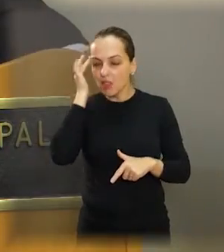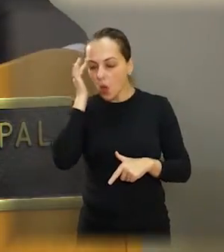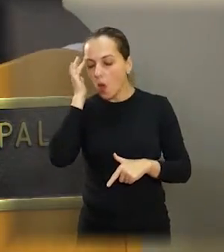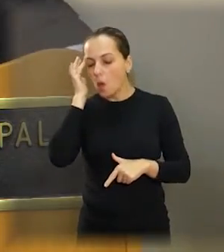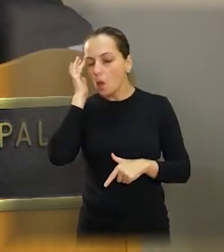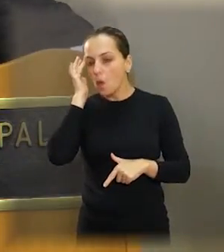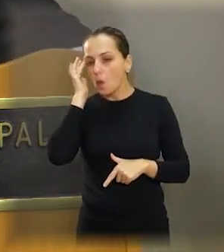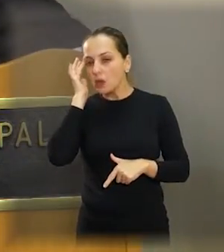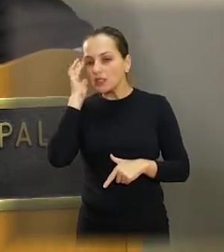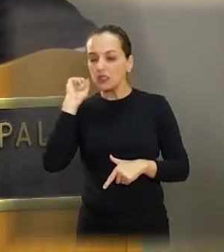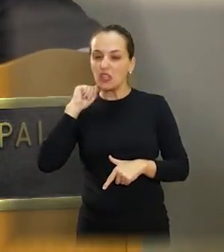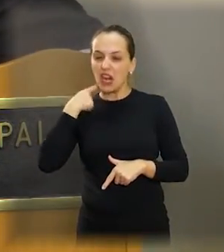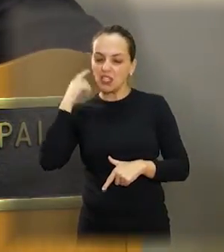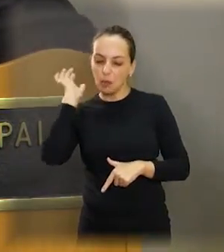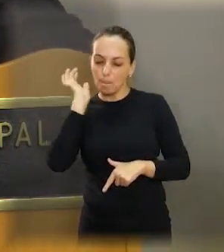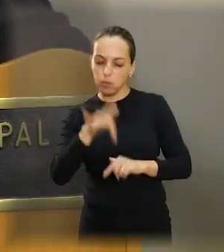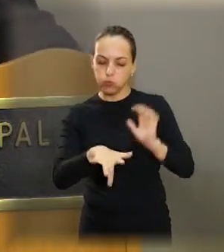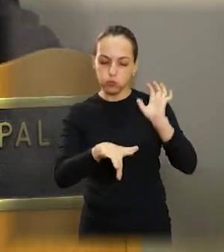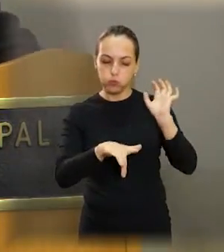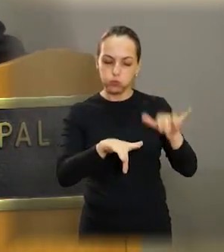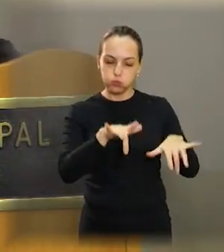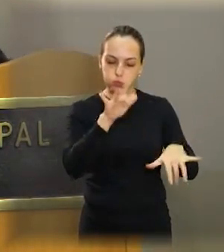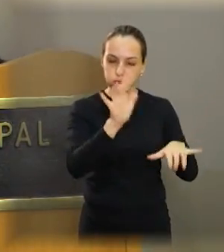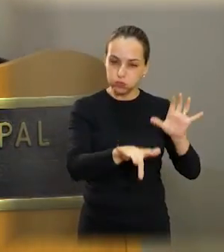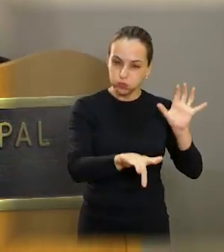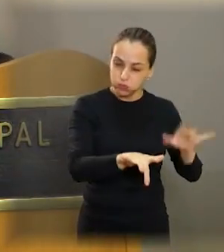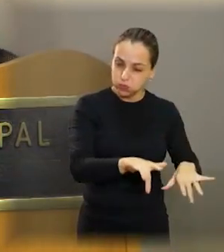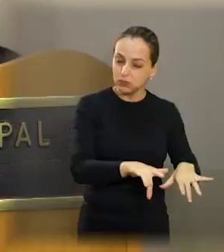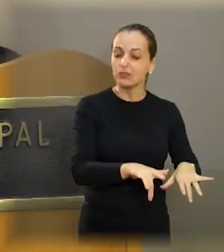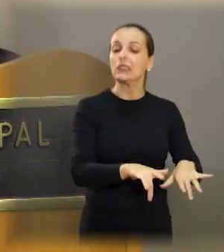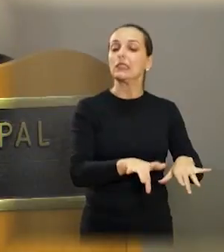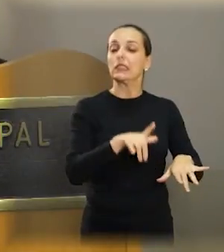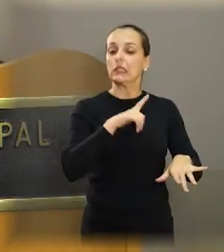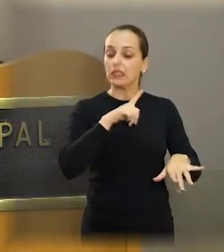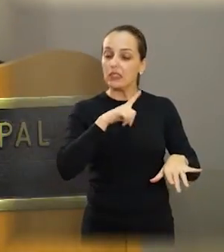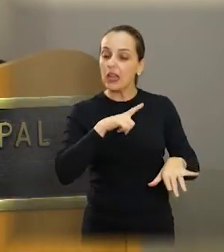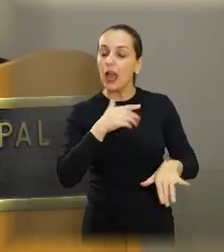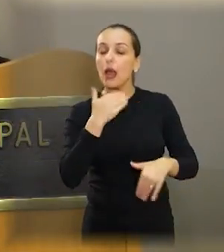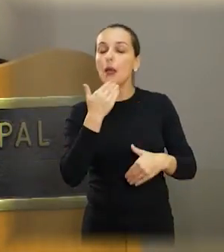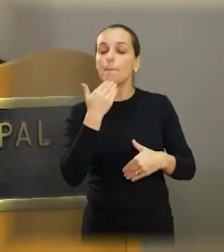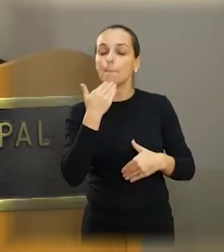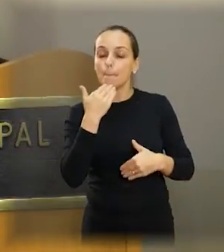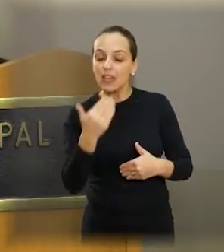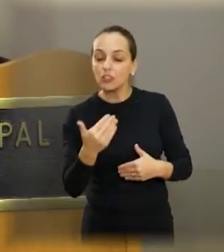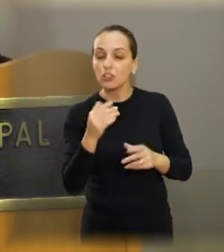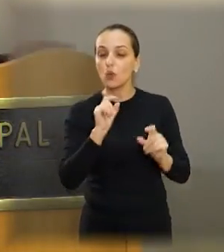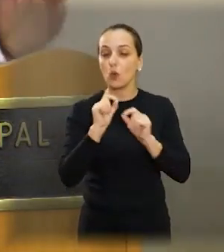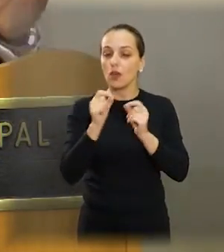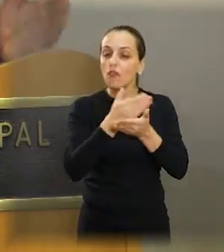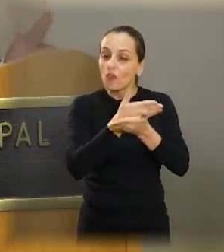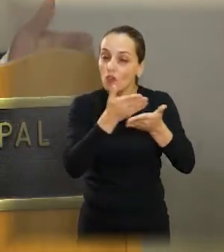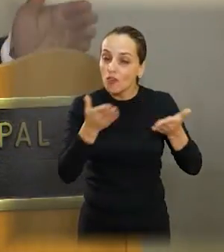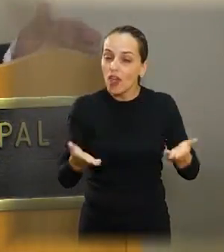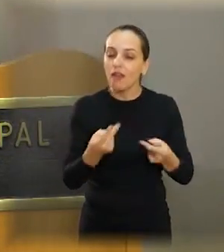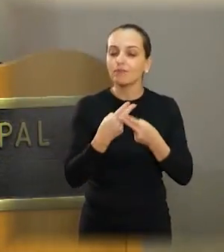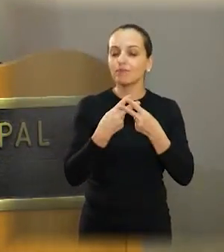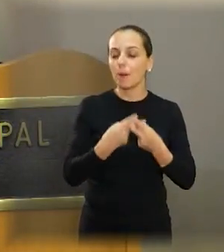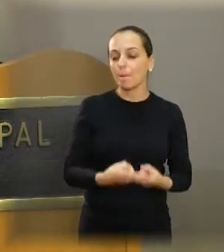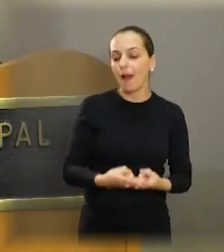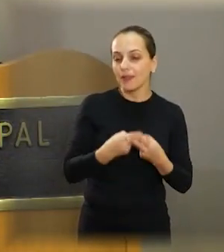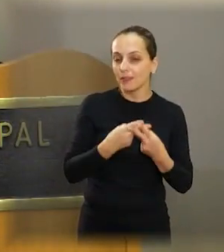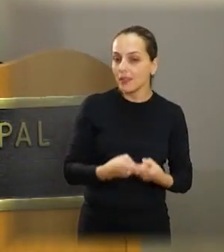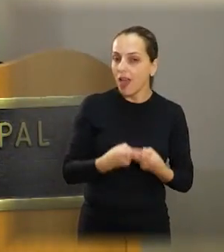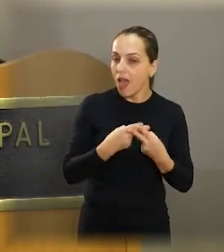moradores jogando lixo nos terrenos. Isso acho que eu estou pedindo um pouco de colaboração, um pouco de paciência para